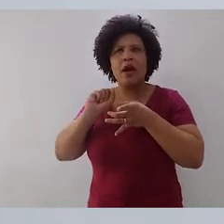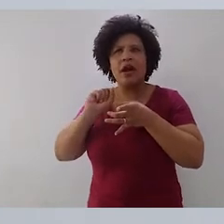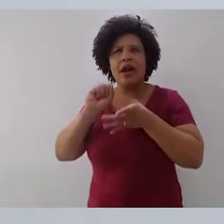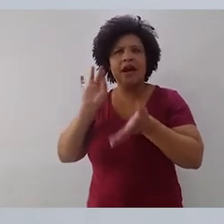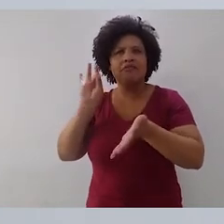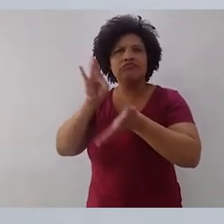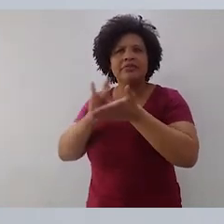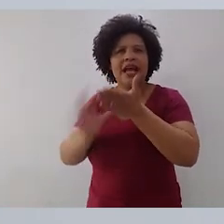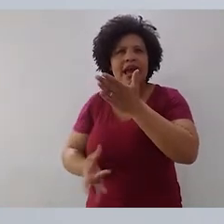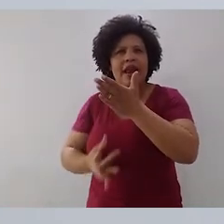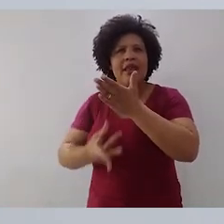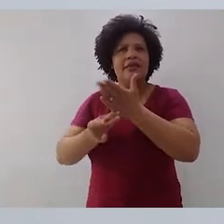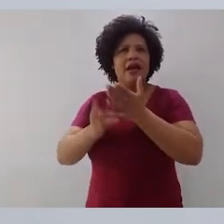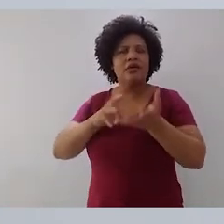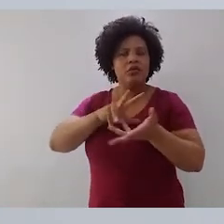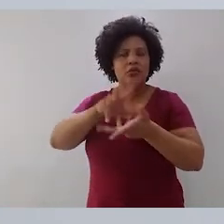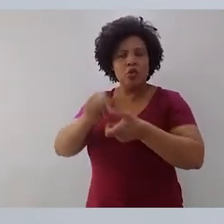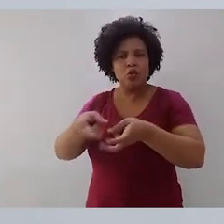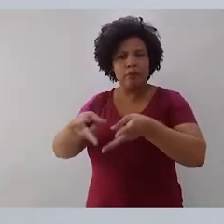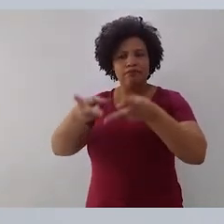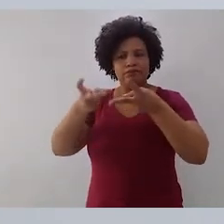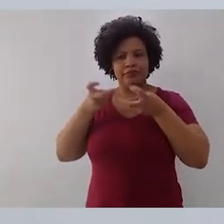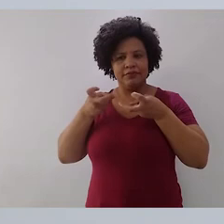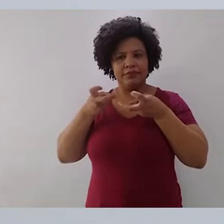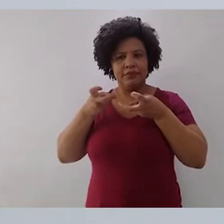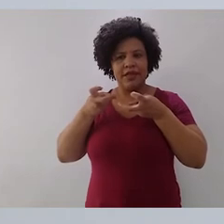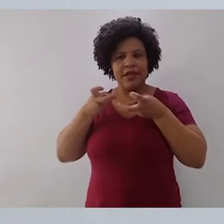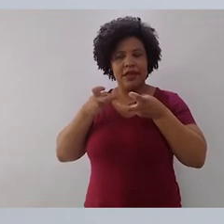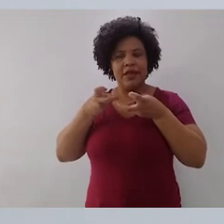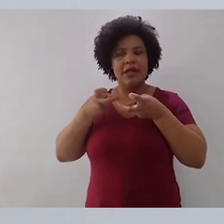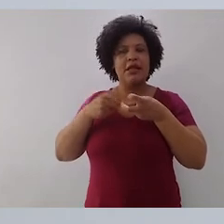isso que, antes de pensar, eu preciso de